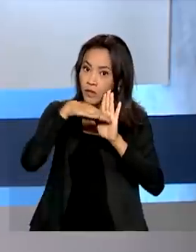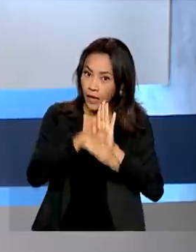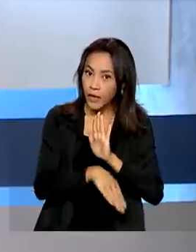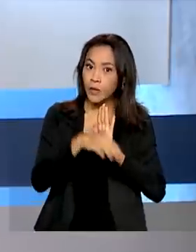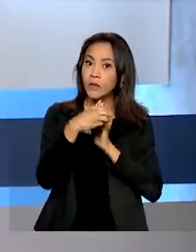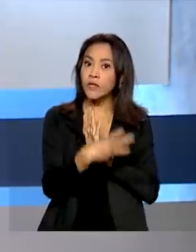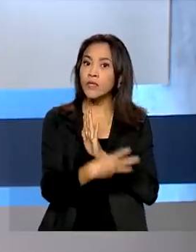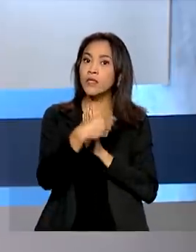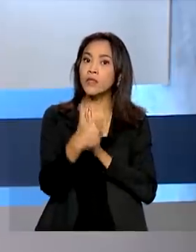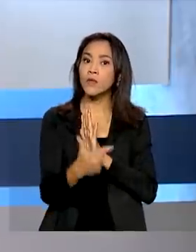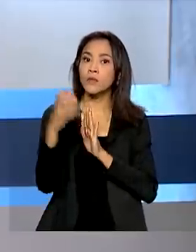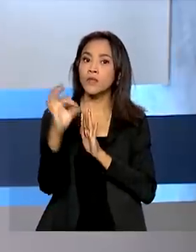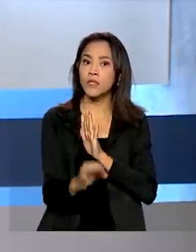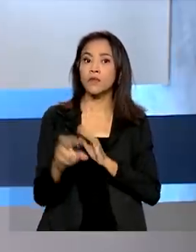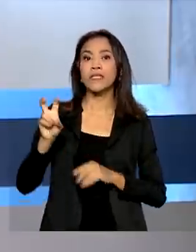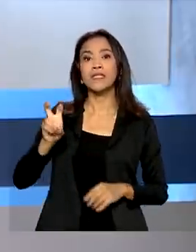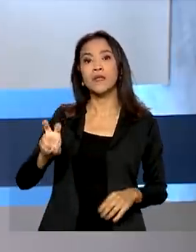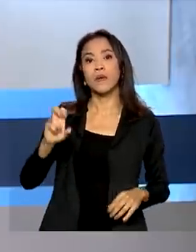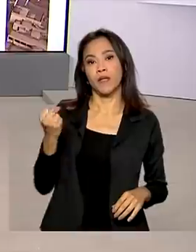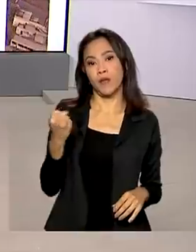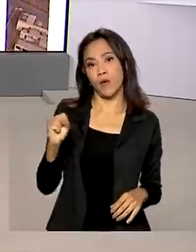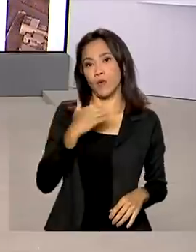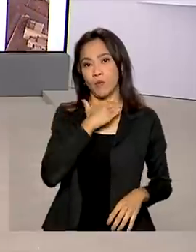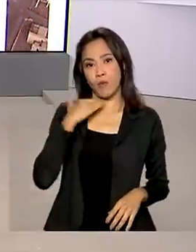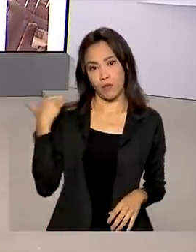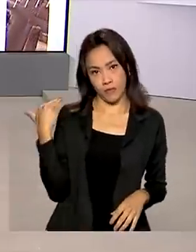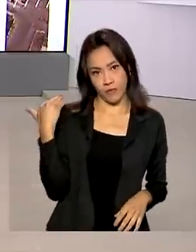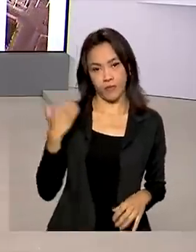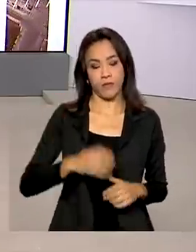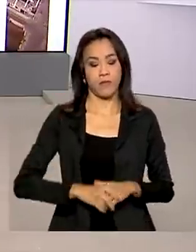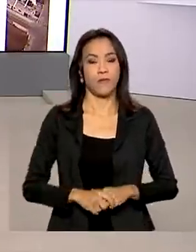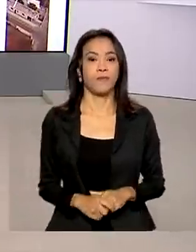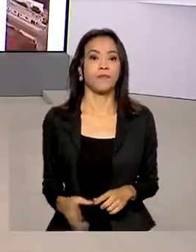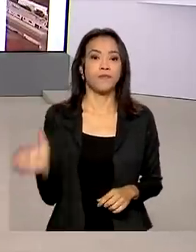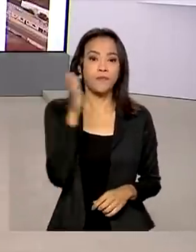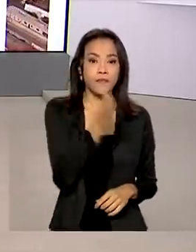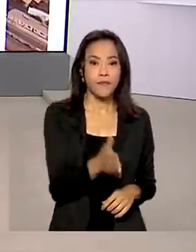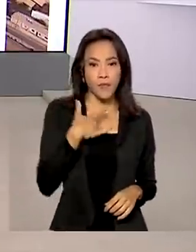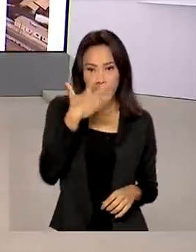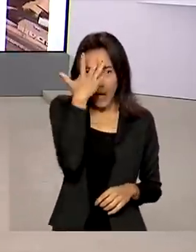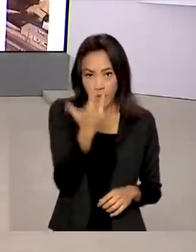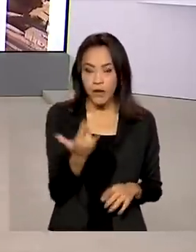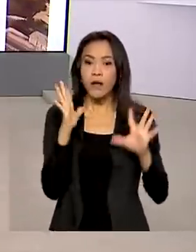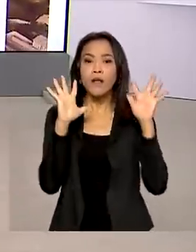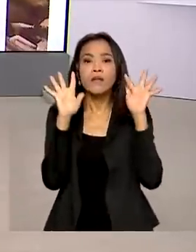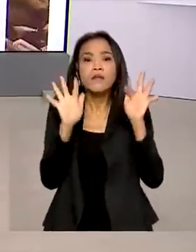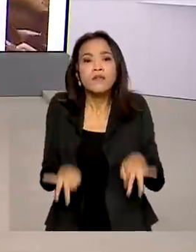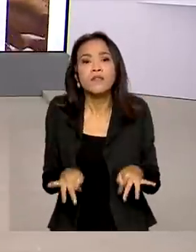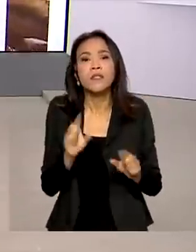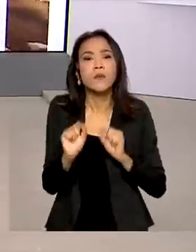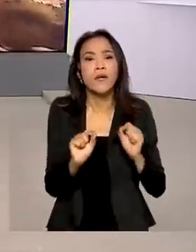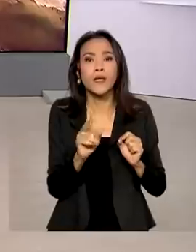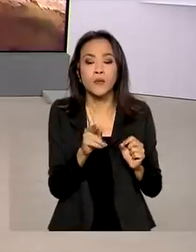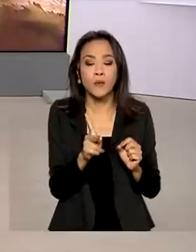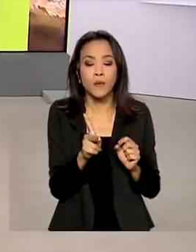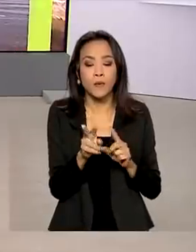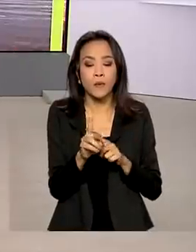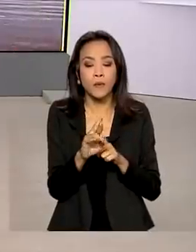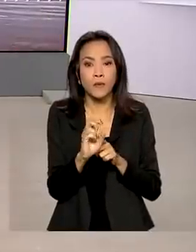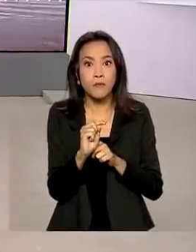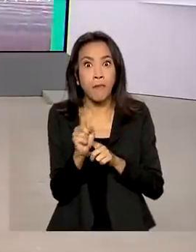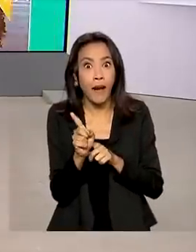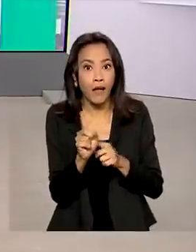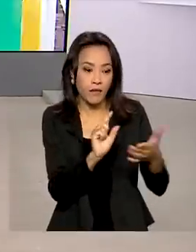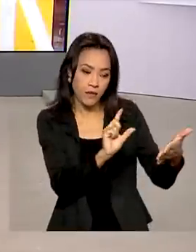registro de 58 mortes. E termina amanhã o prazo para que os pré-selecionados na lista de